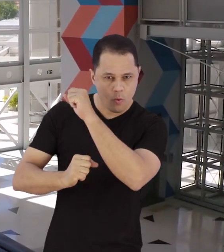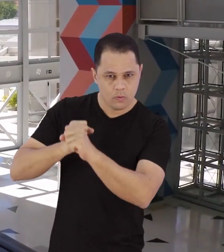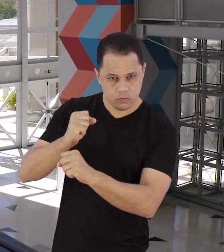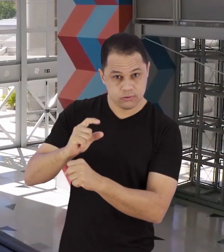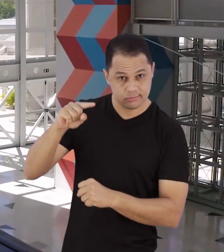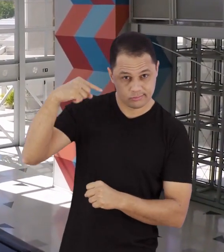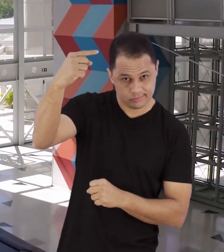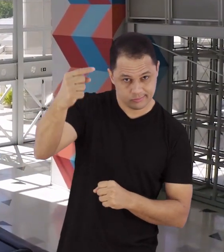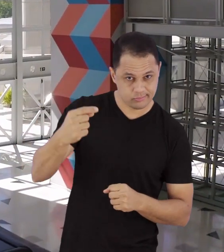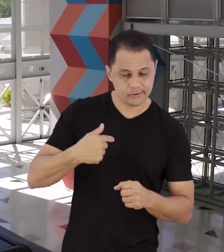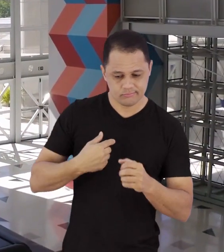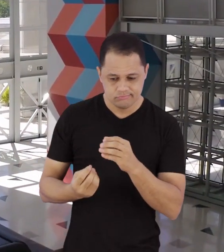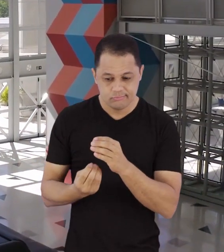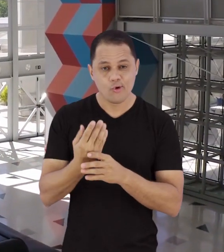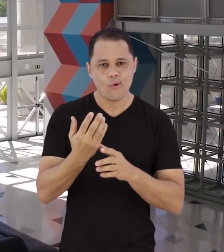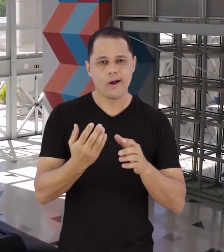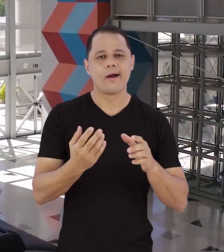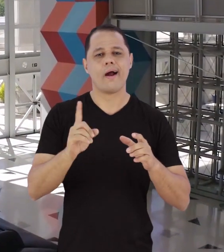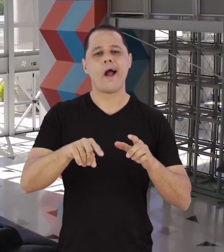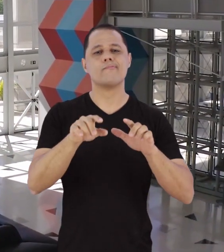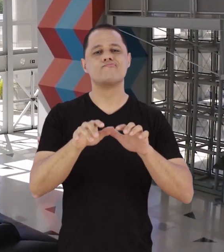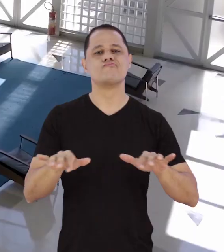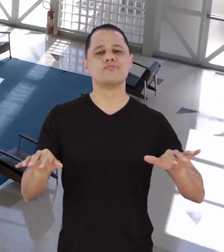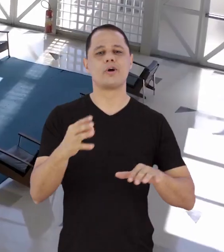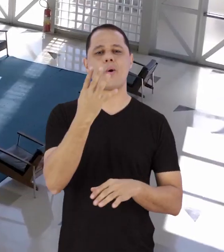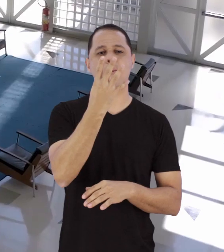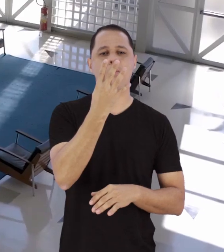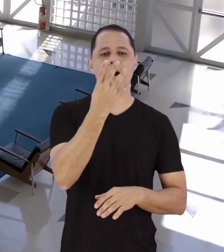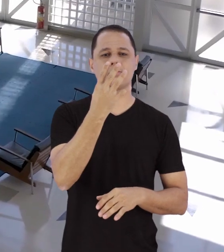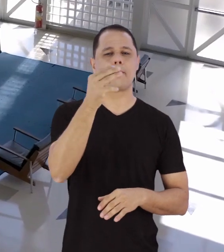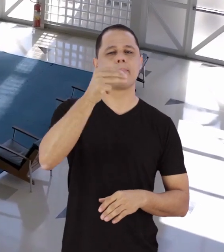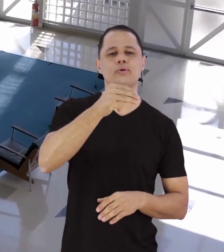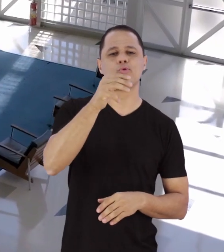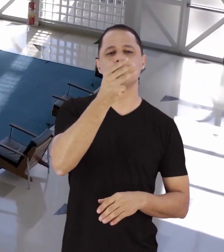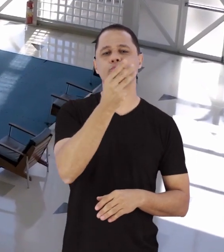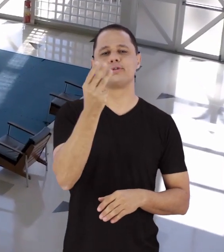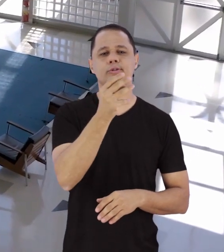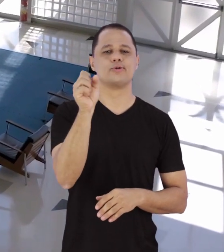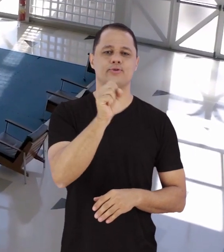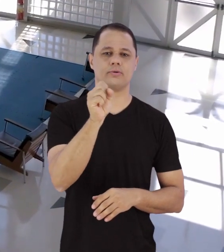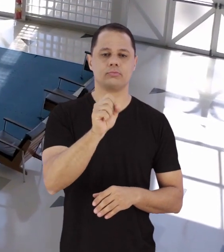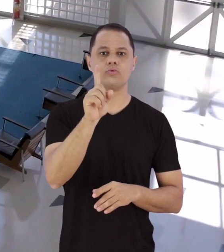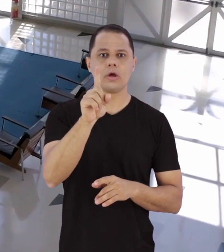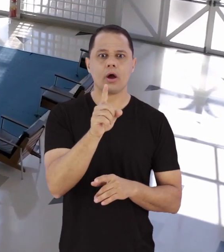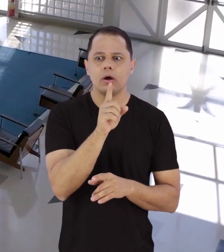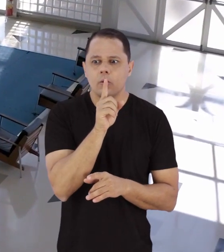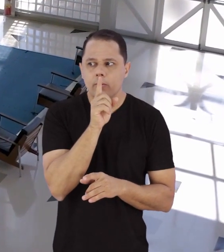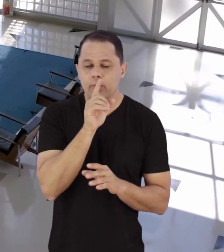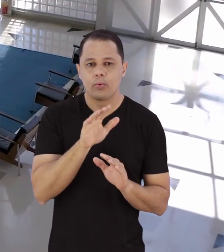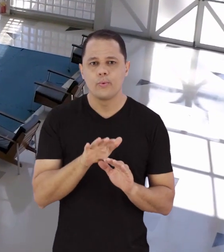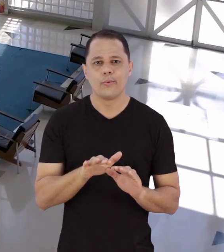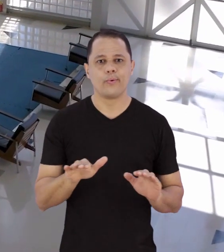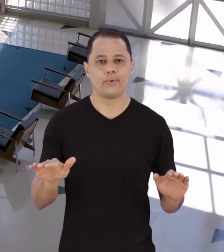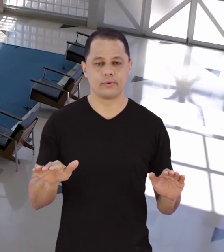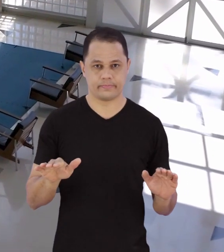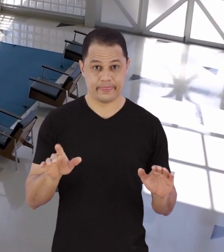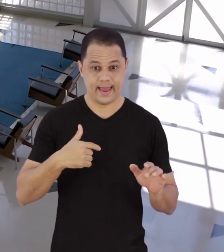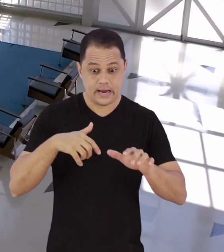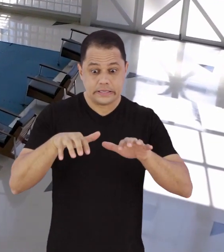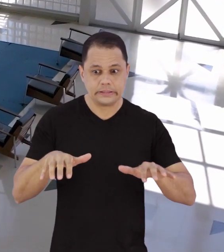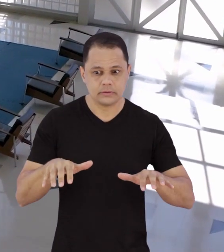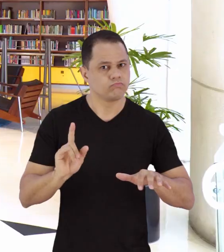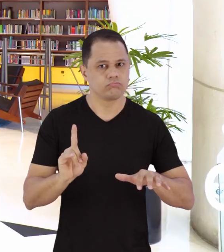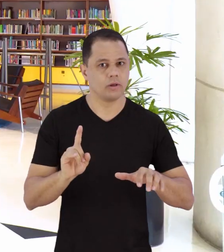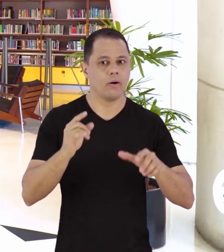e 33 segundos, que é a duração da música, feita de silêncio. Quando essa peça é tocada, só se ouve os sons da